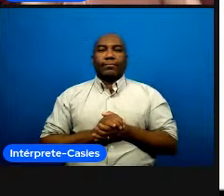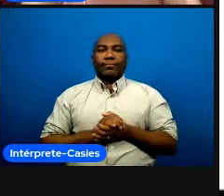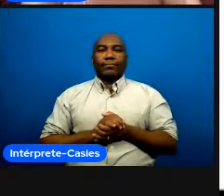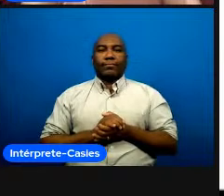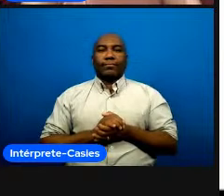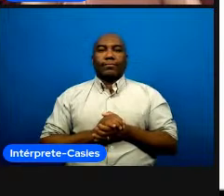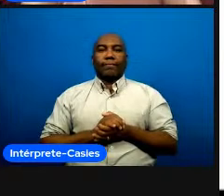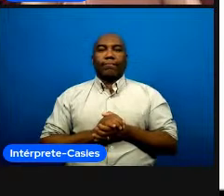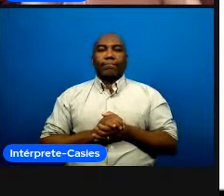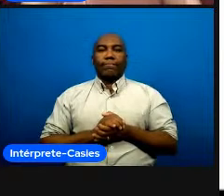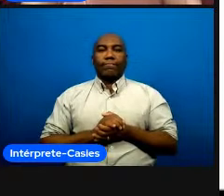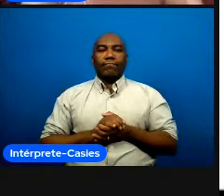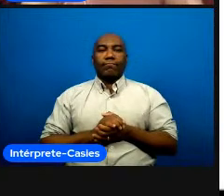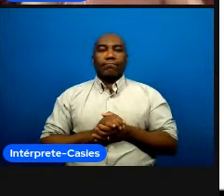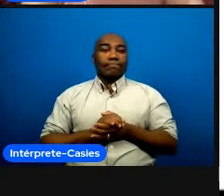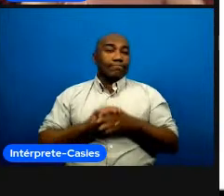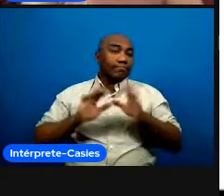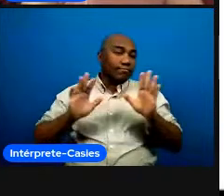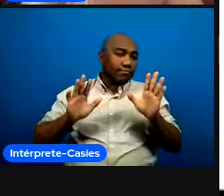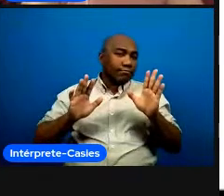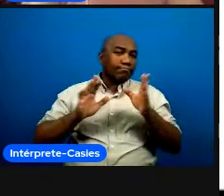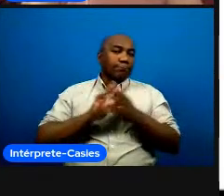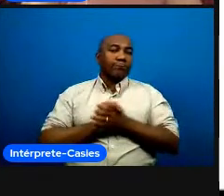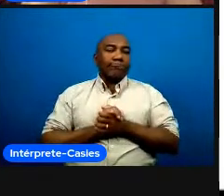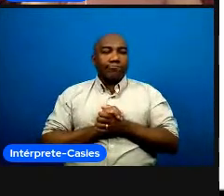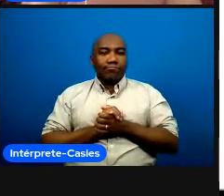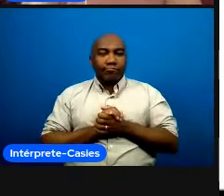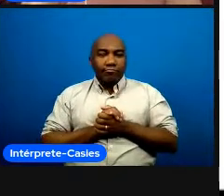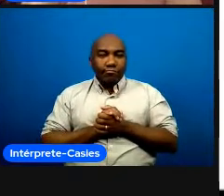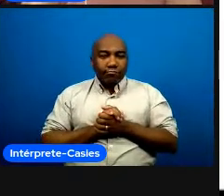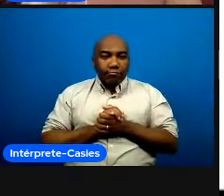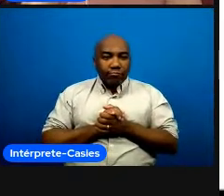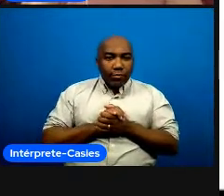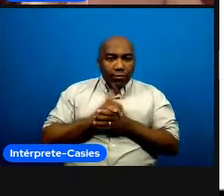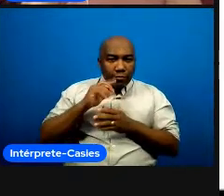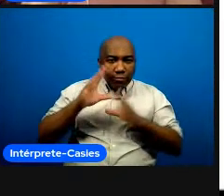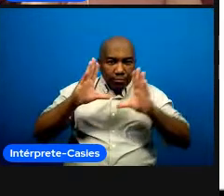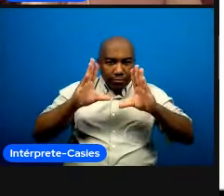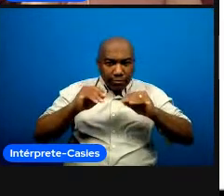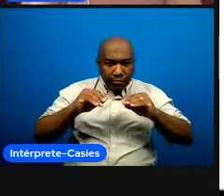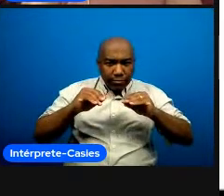bom eu vou sair daqui muito embora vocês continuem vou só tentar